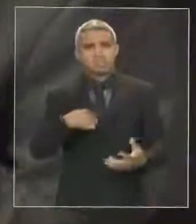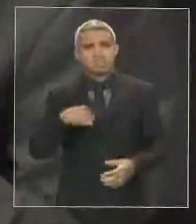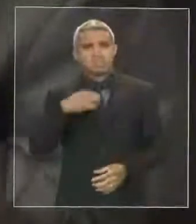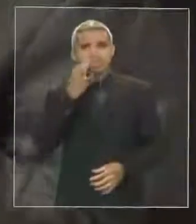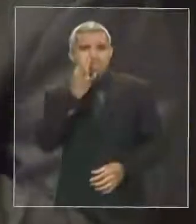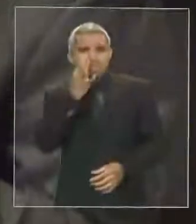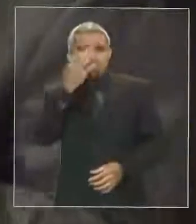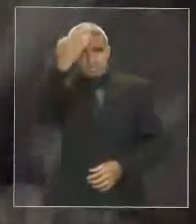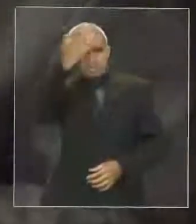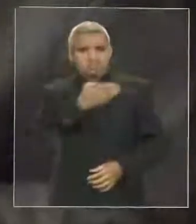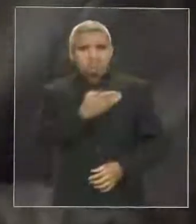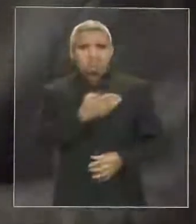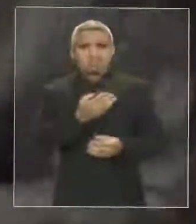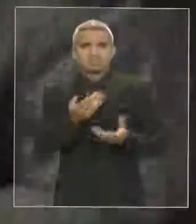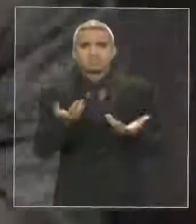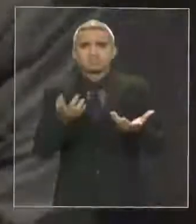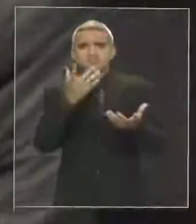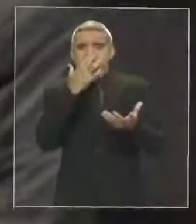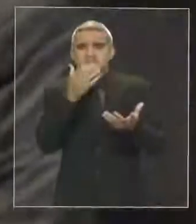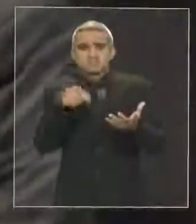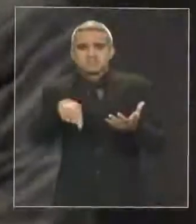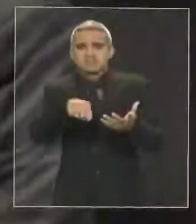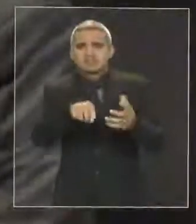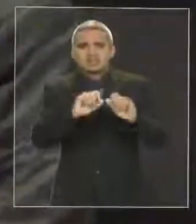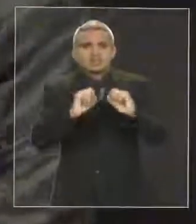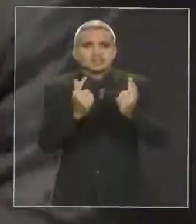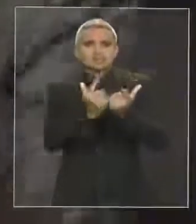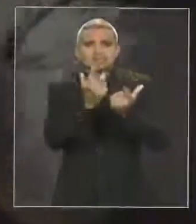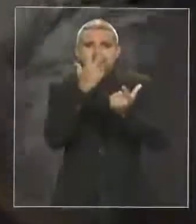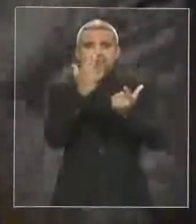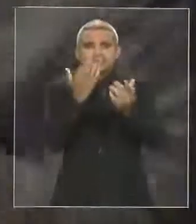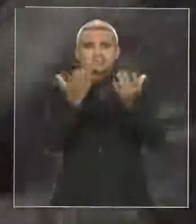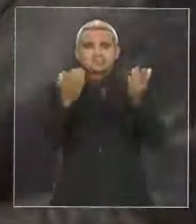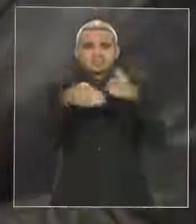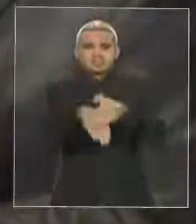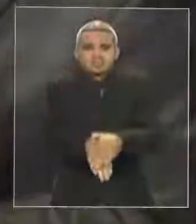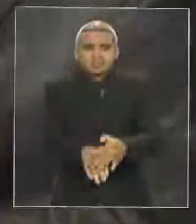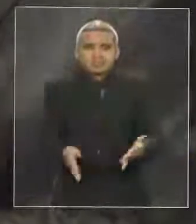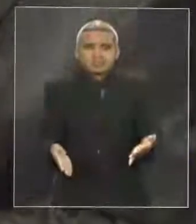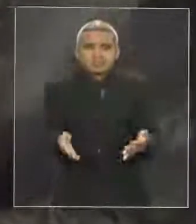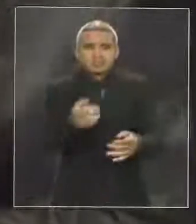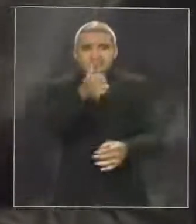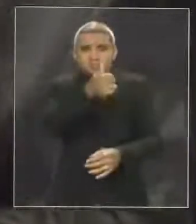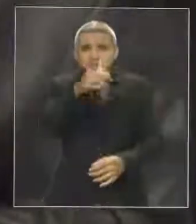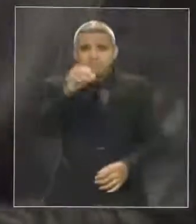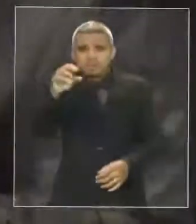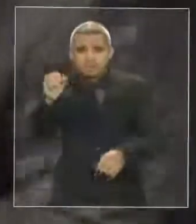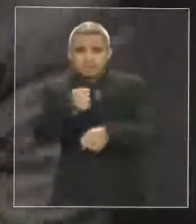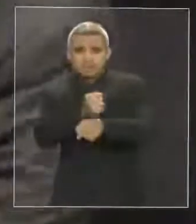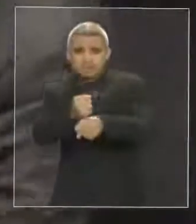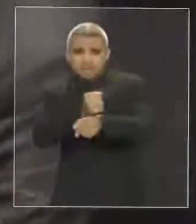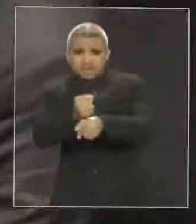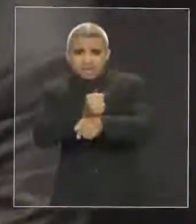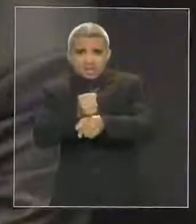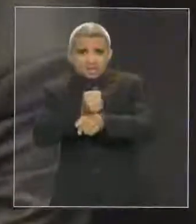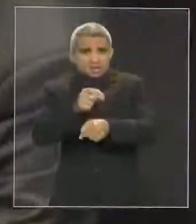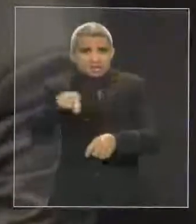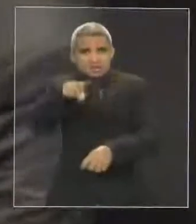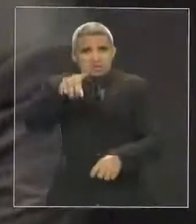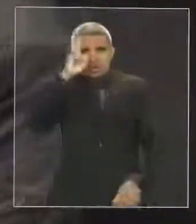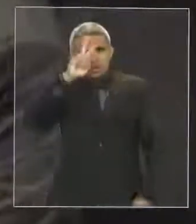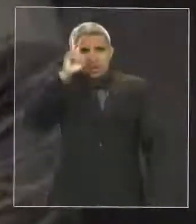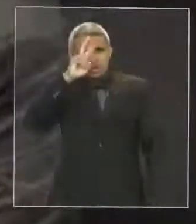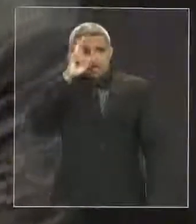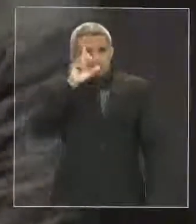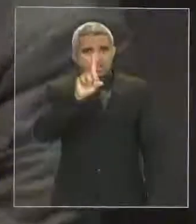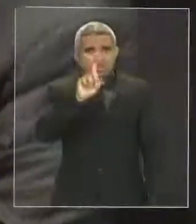escassa, está o cérebro e a intelectualidade dessa casa, presidente. 100 anos, ninguém talvez tenha se lembrado que foi D. João VI que trouxe. Que foi